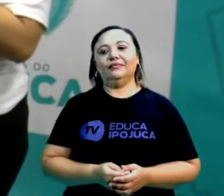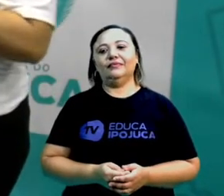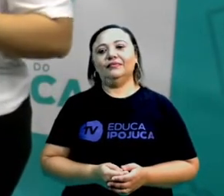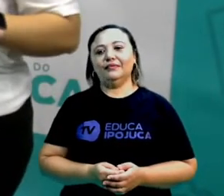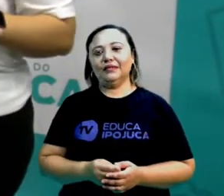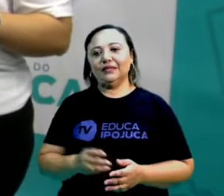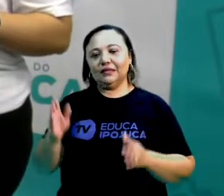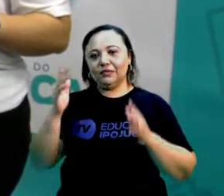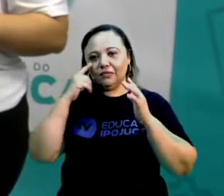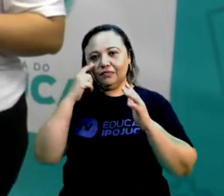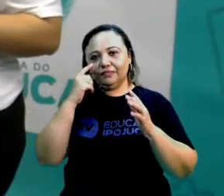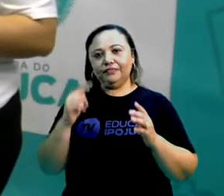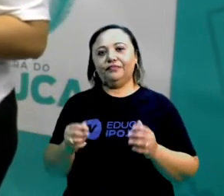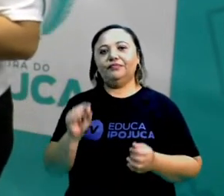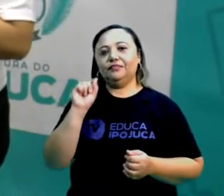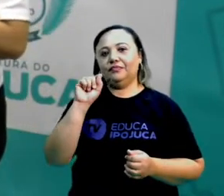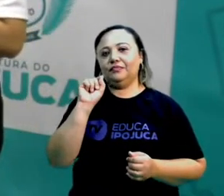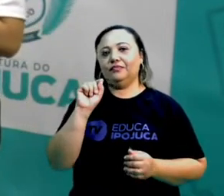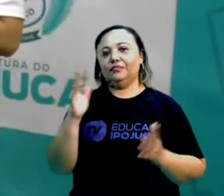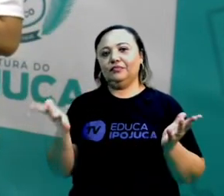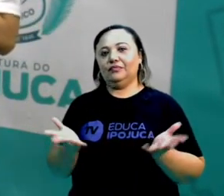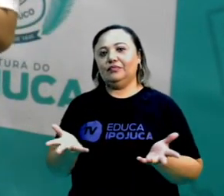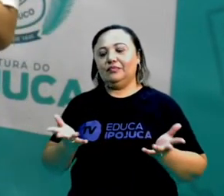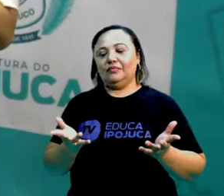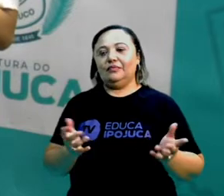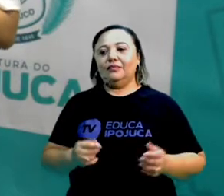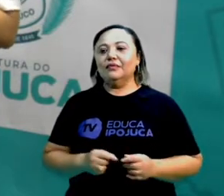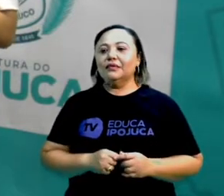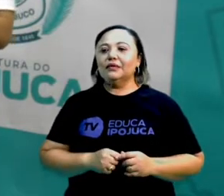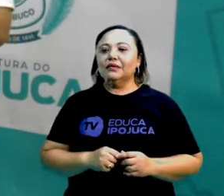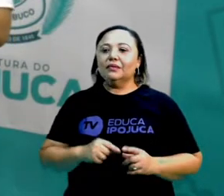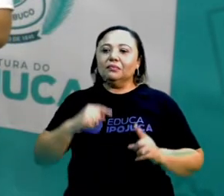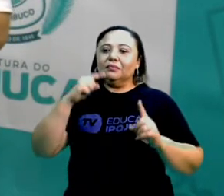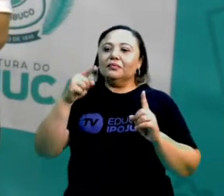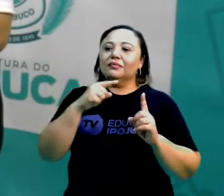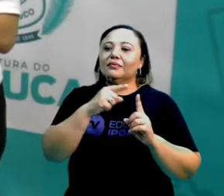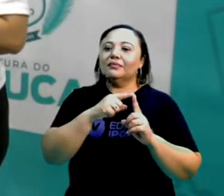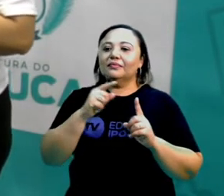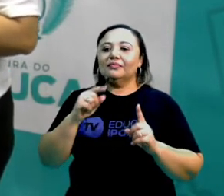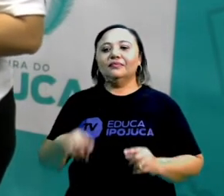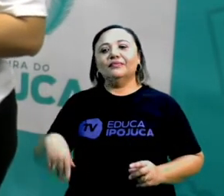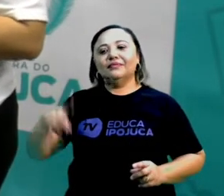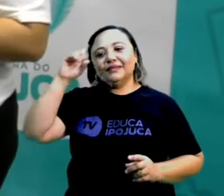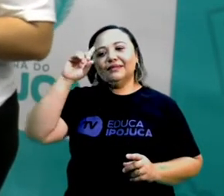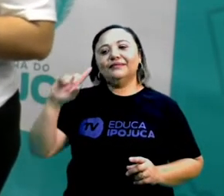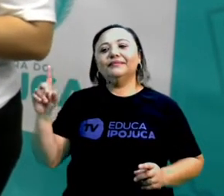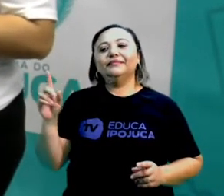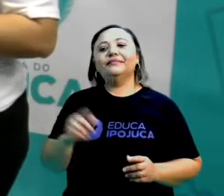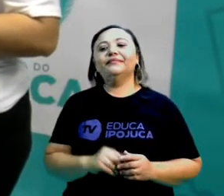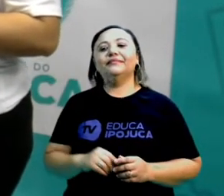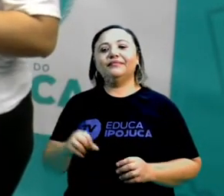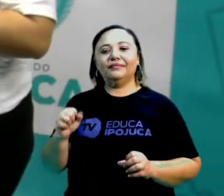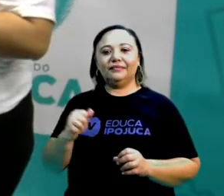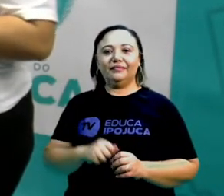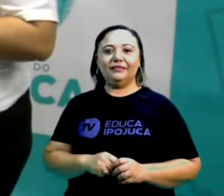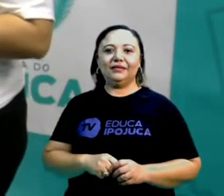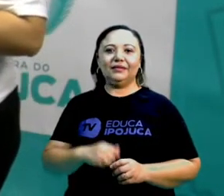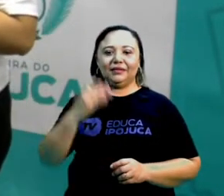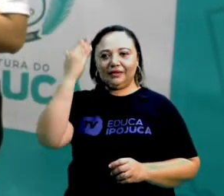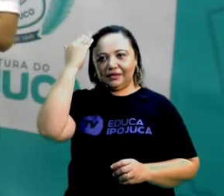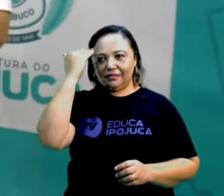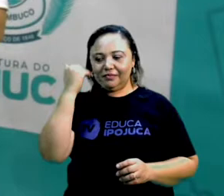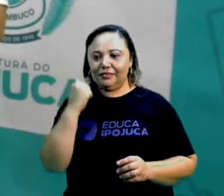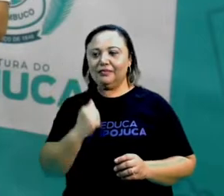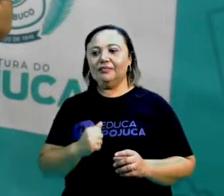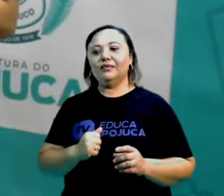Vamos ver o que nós temos pra hoje. Nossos objetivos do dia. Identificar o propósito